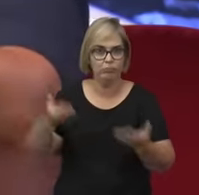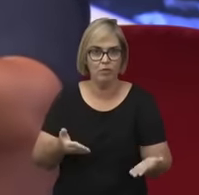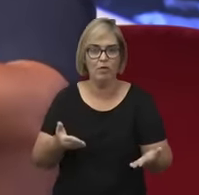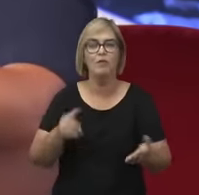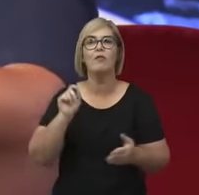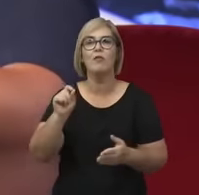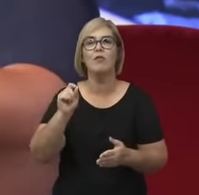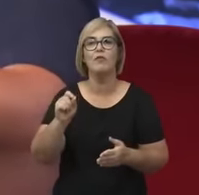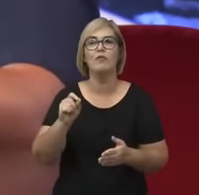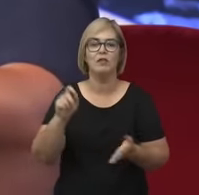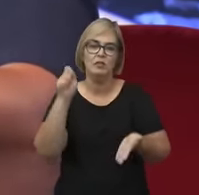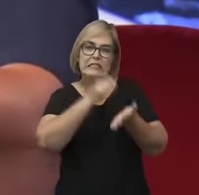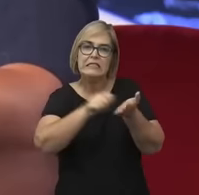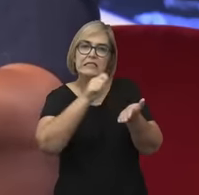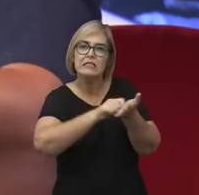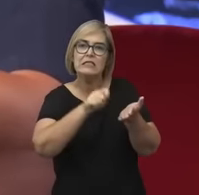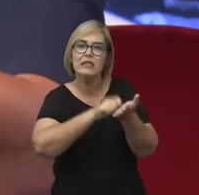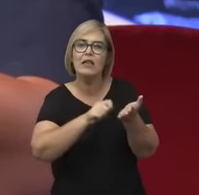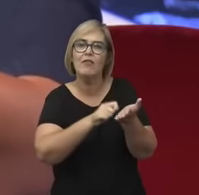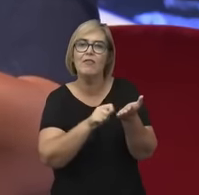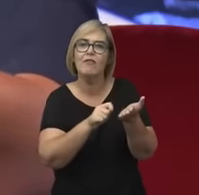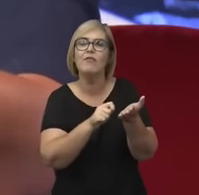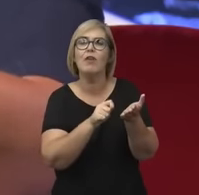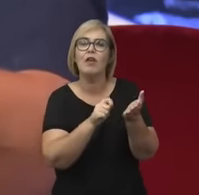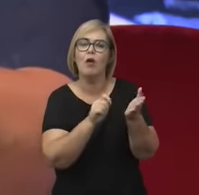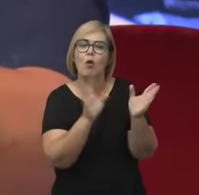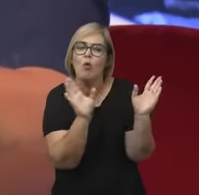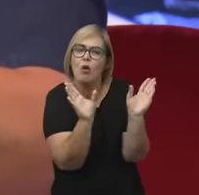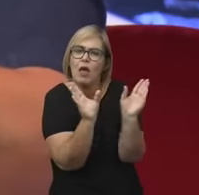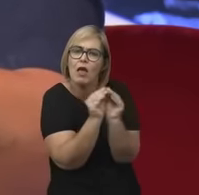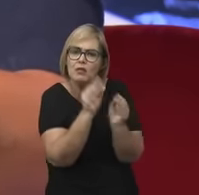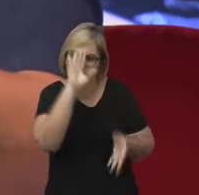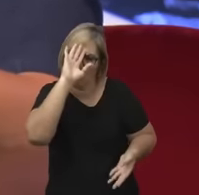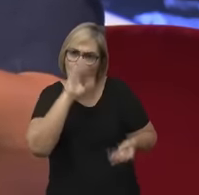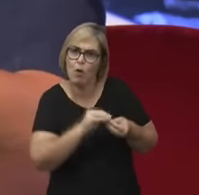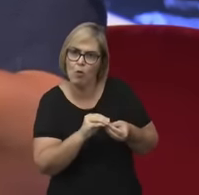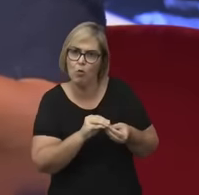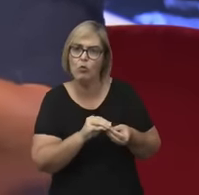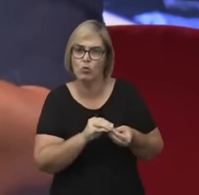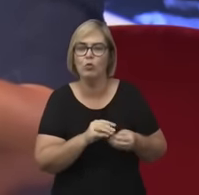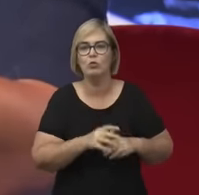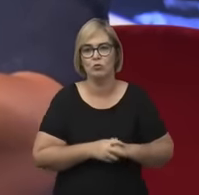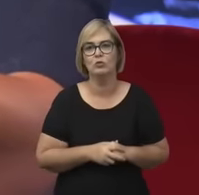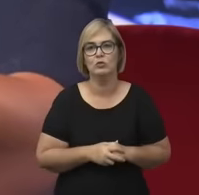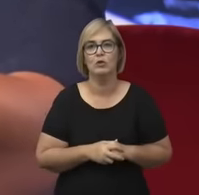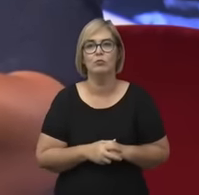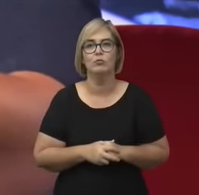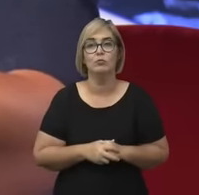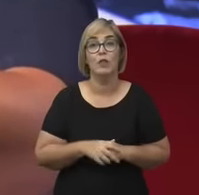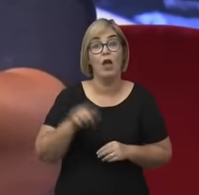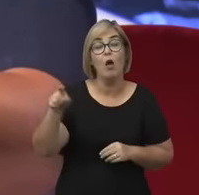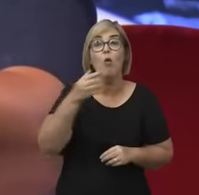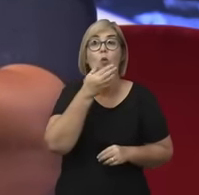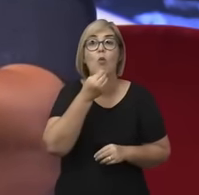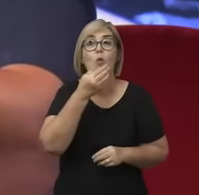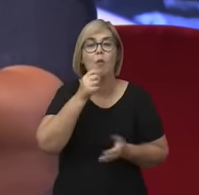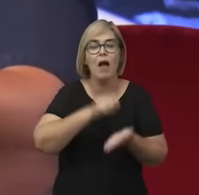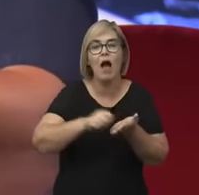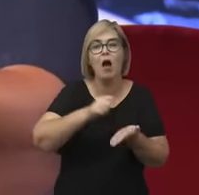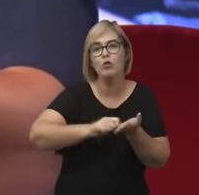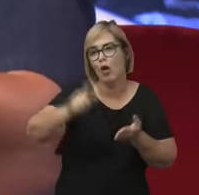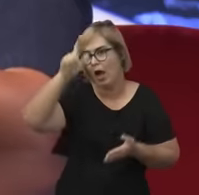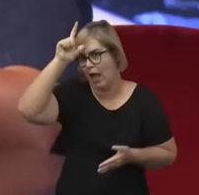brasileira. Então, é um pós-fácil inédito. O livro foi escrito por Armin Strohmeyer, ele é um autor alemão. E